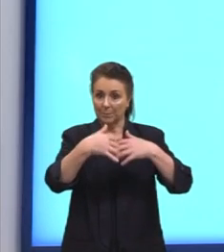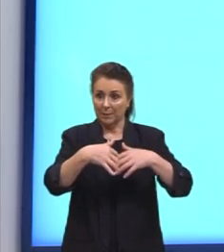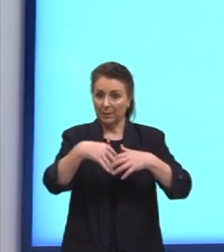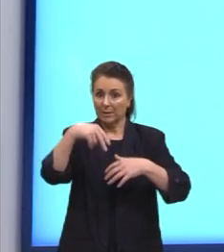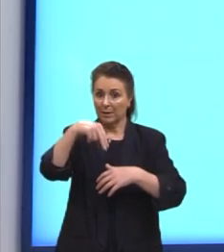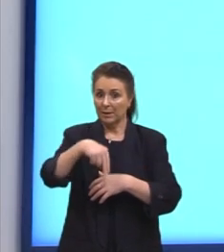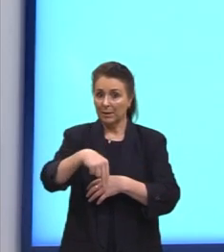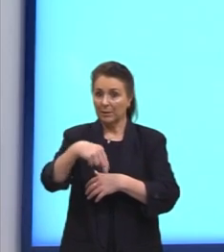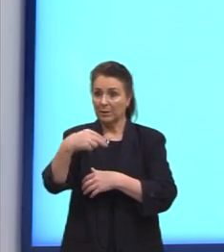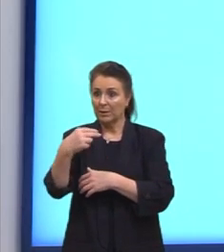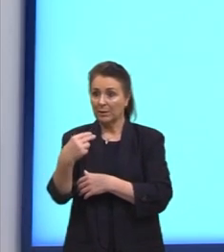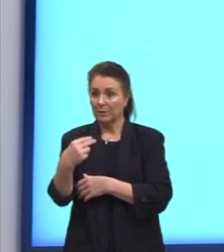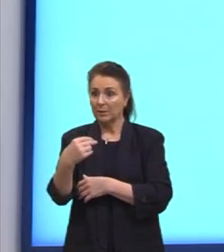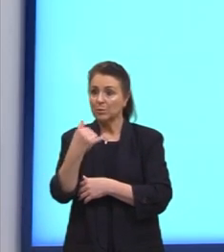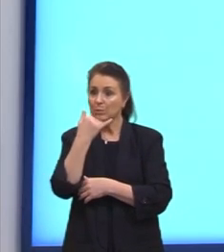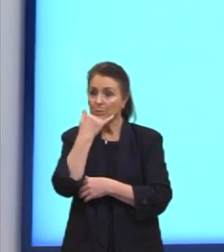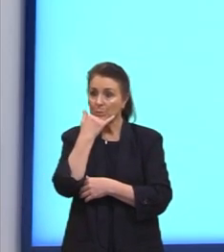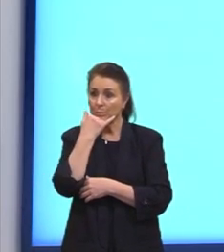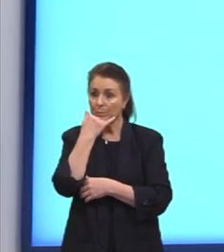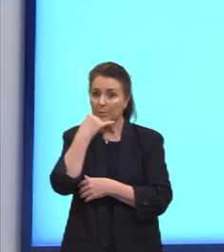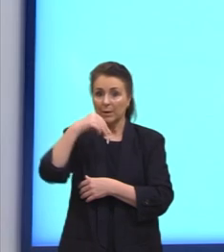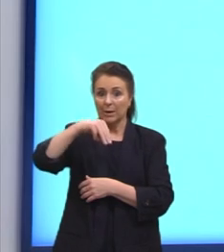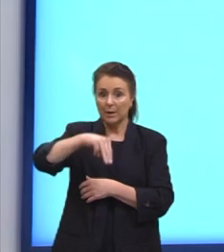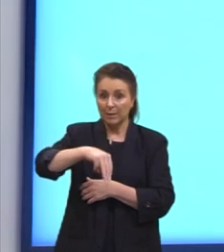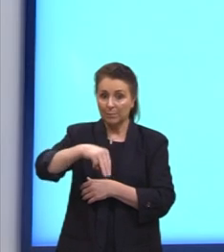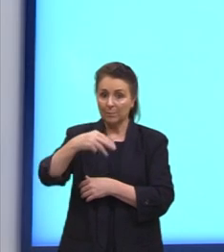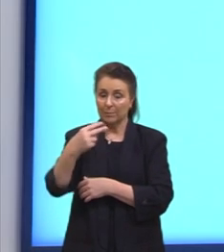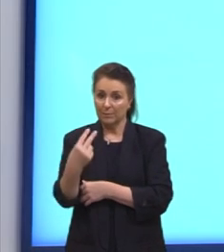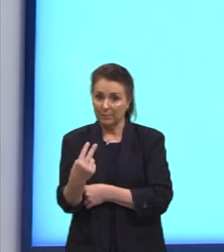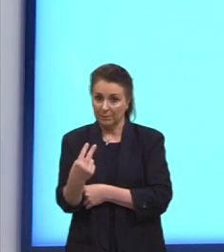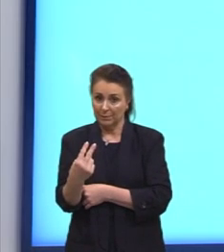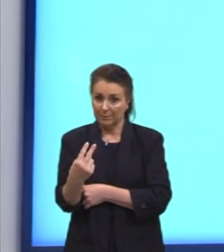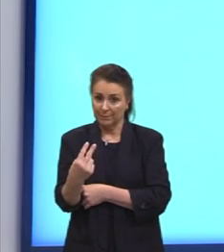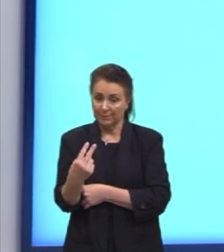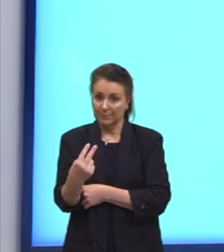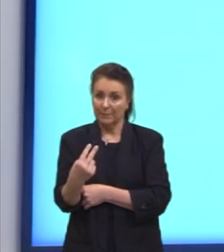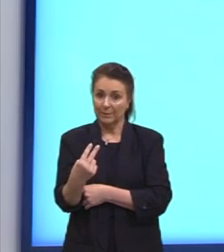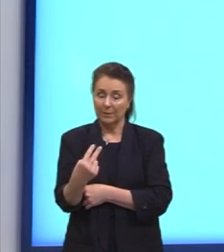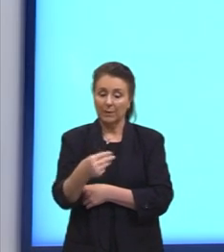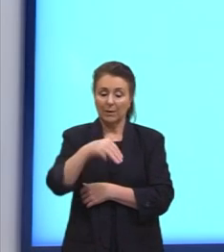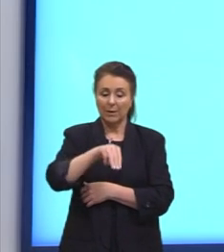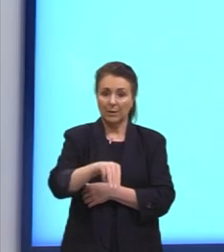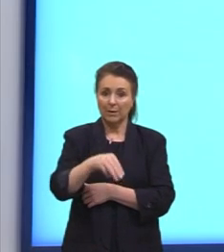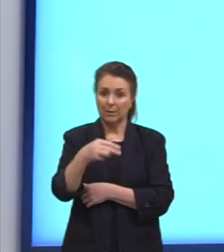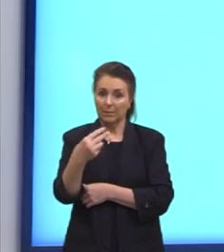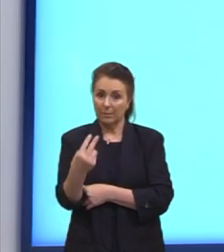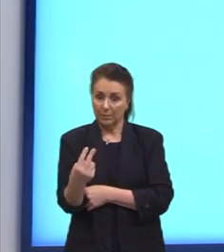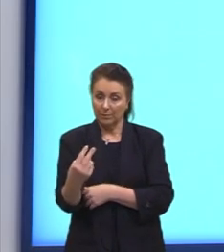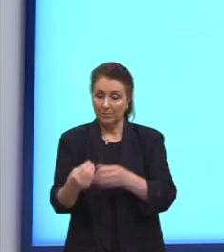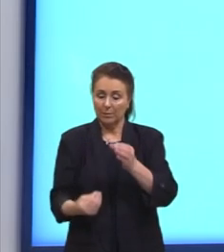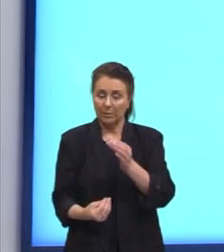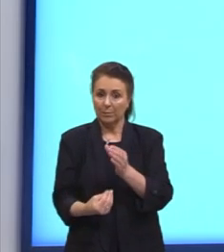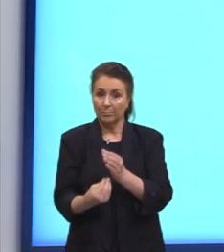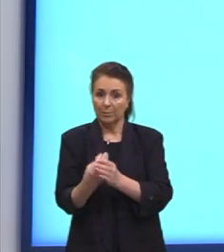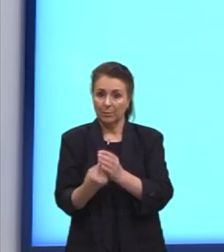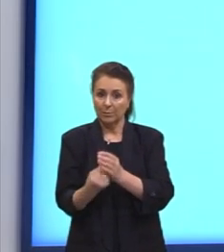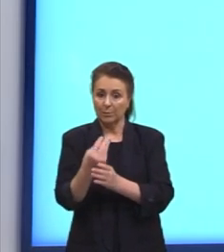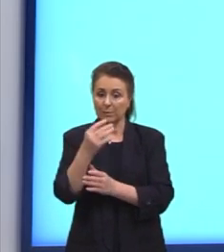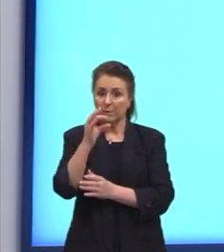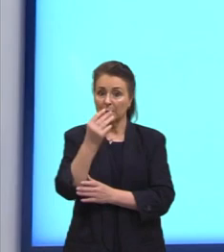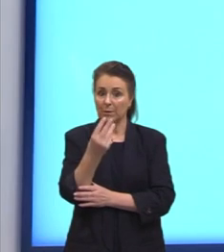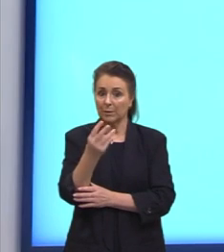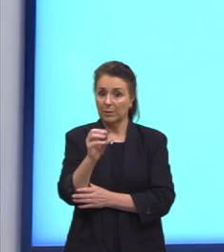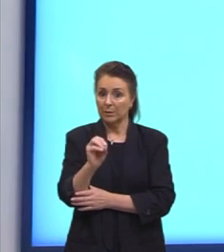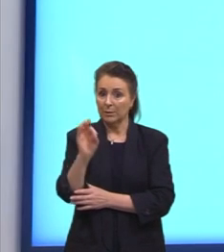a gente iniciar então, que é o nosso numerador, né? A máquina M2, ela produz 30%